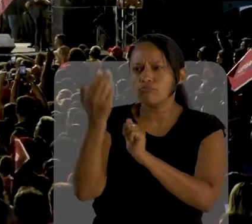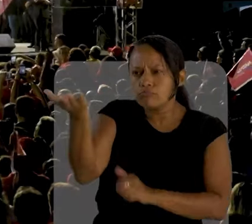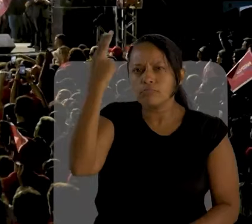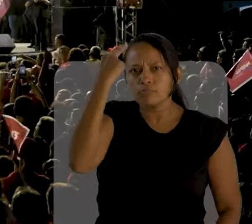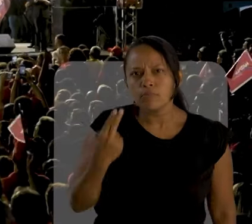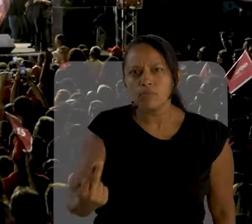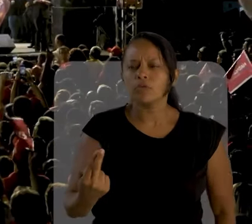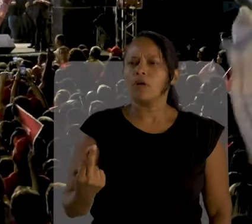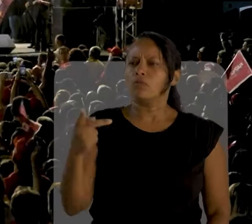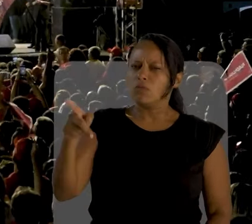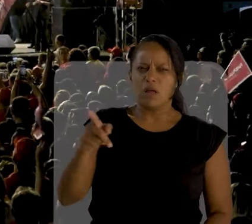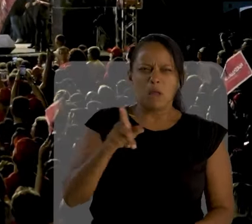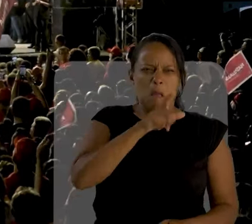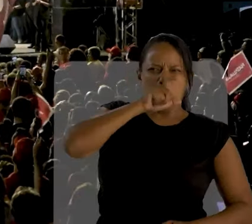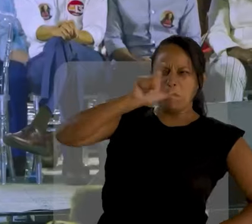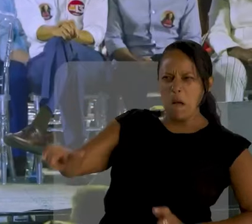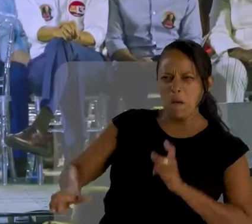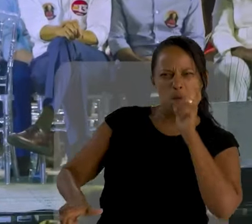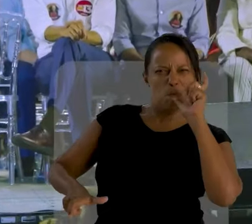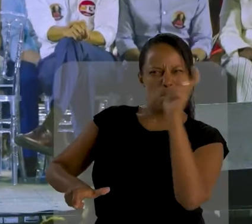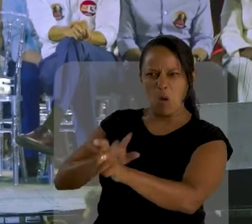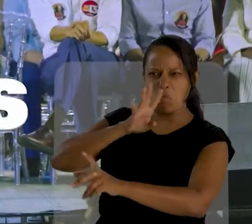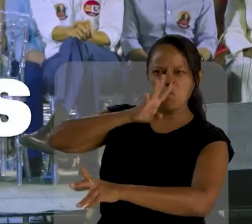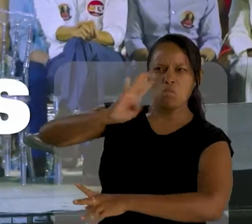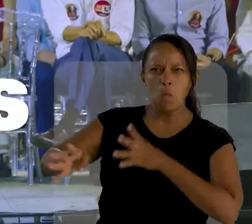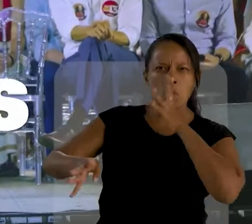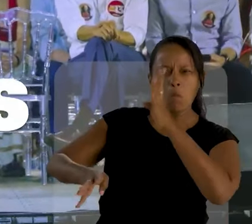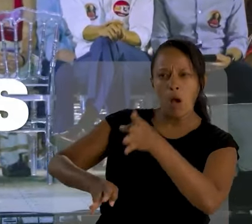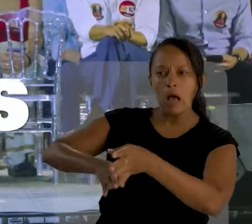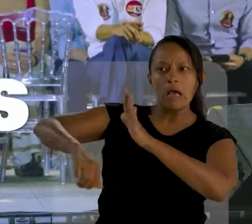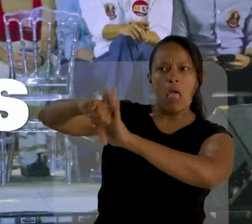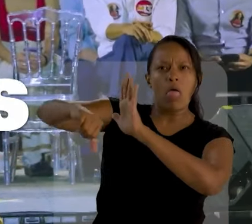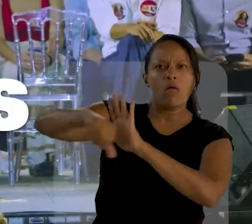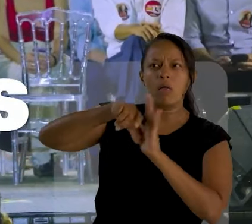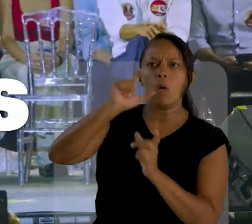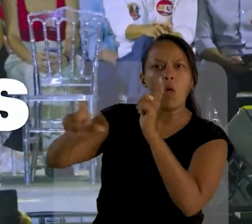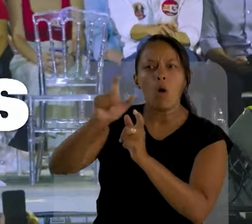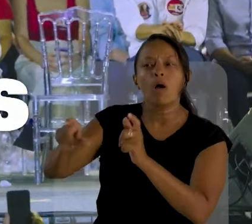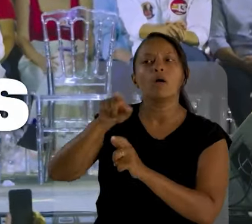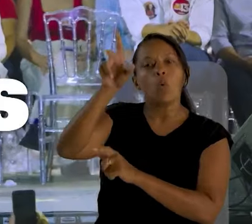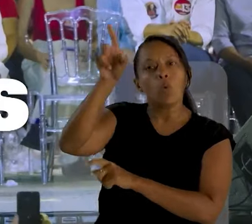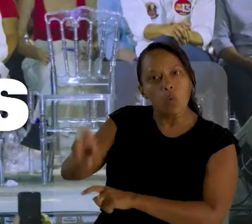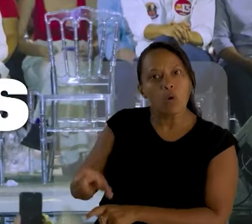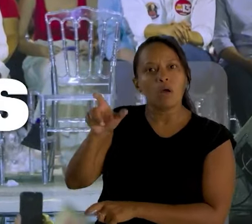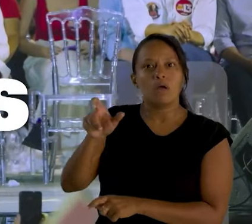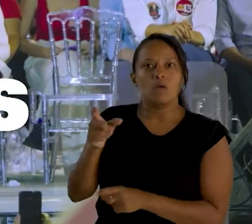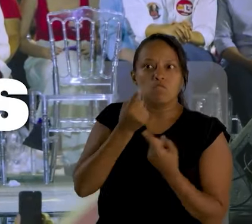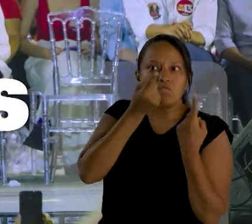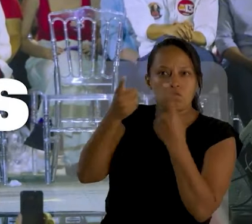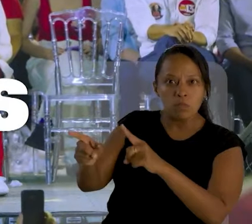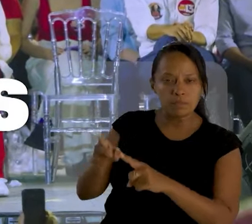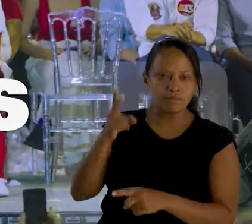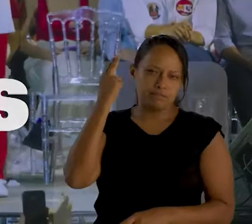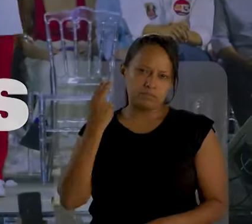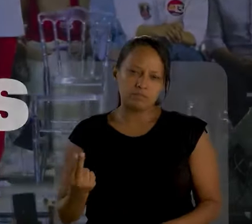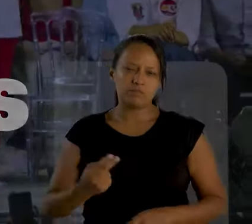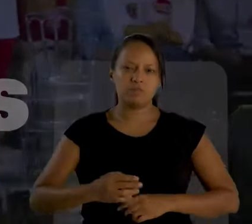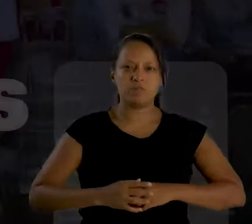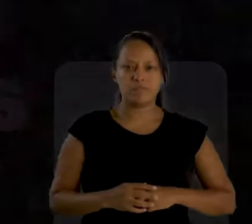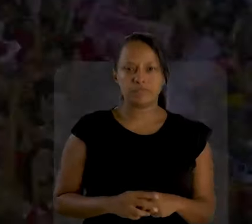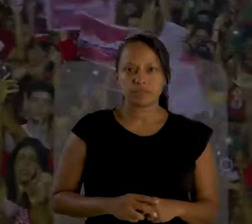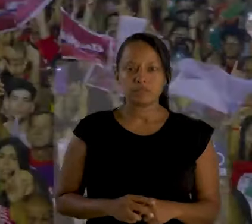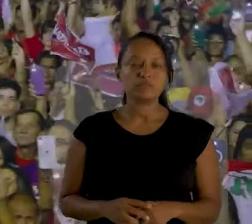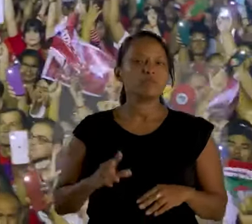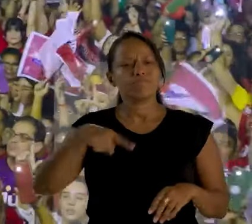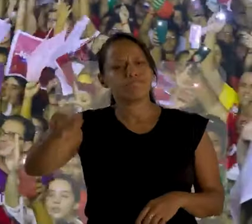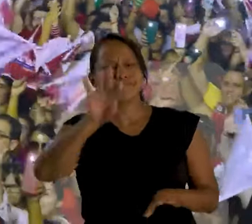me solidarizar com você, Natália. Pelos ataques viz, criminosos, que vêm sendo exatamente desferidos contra você.